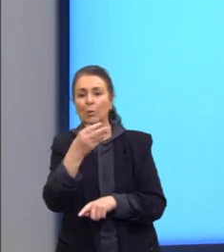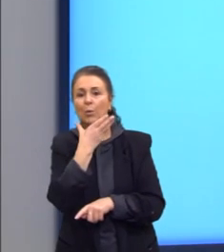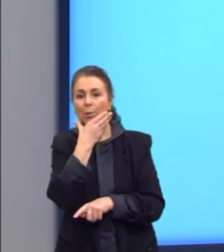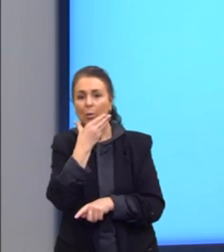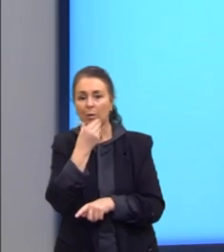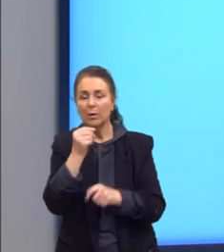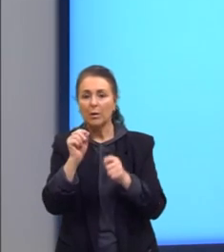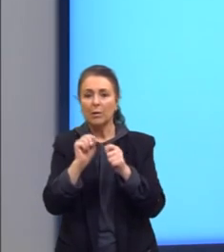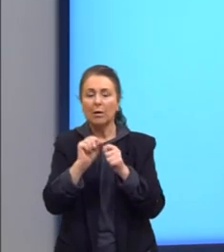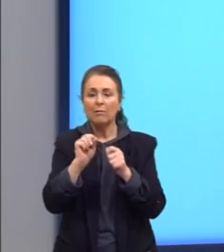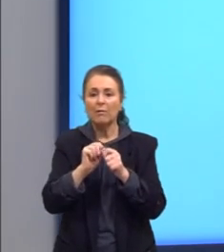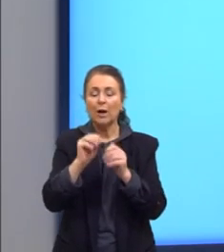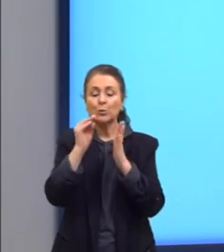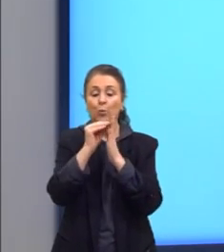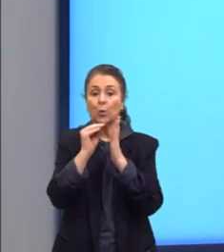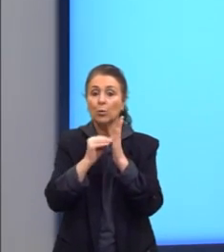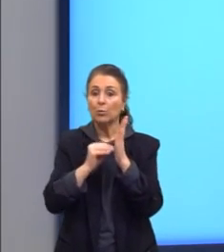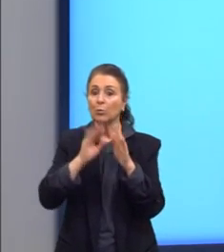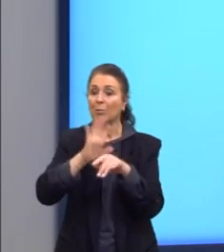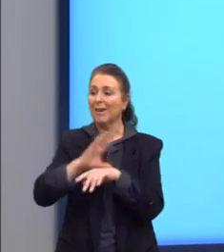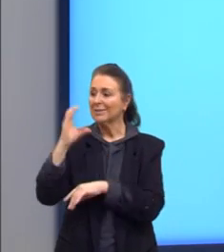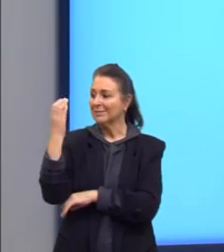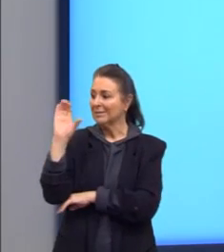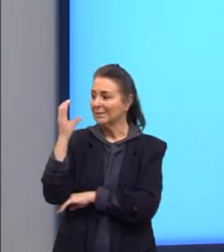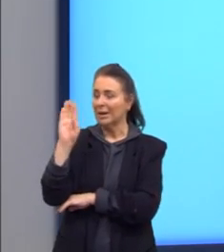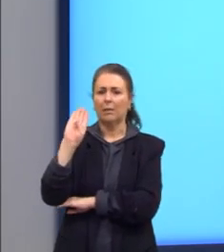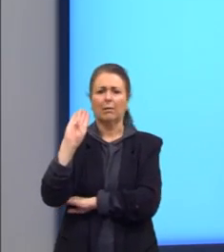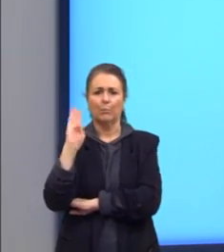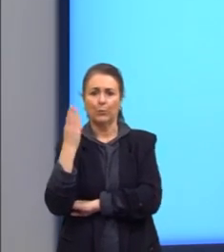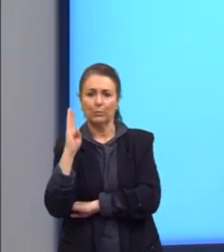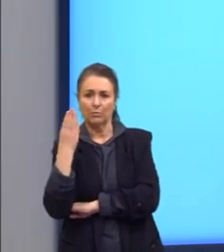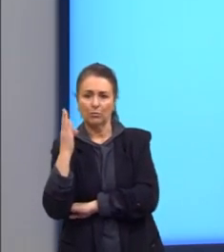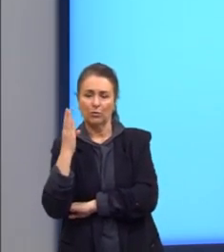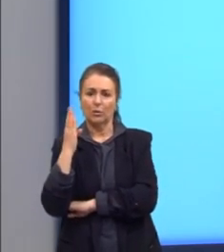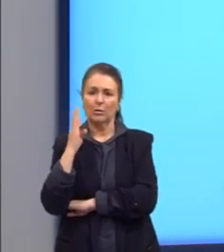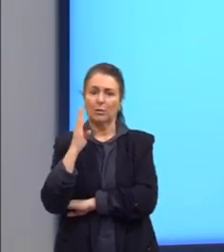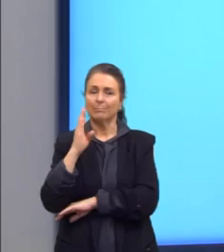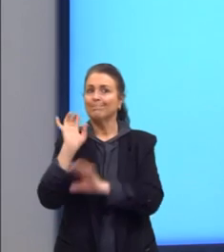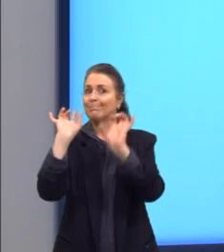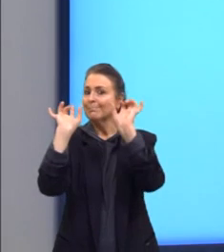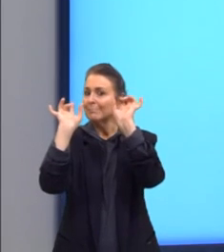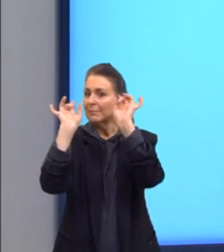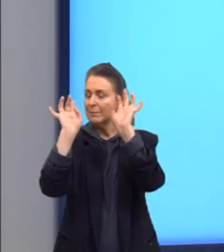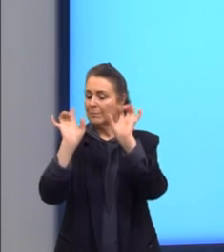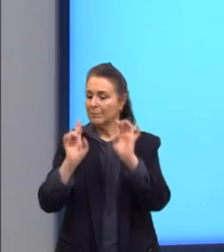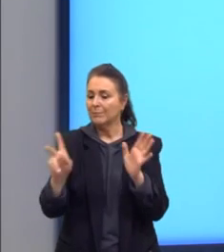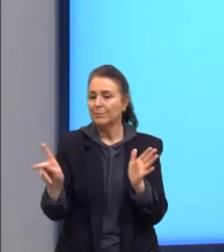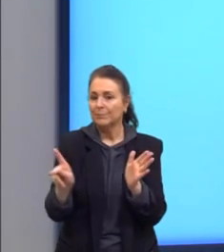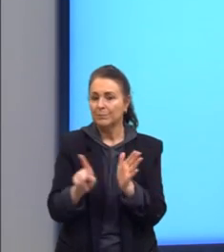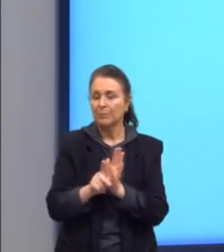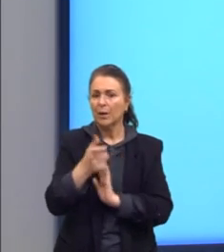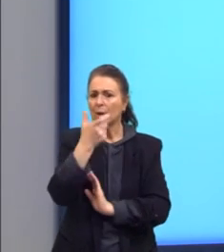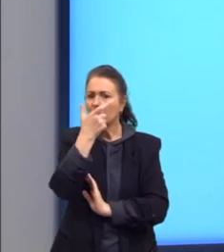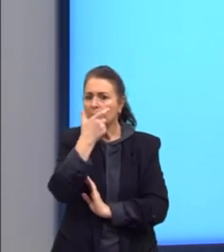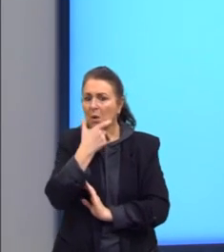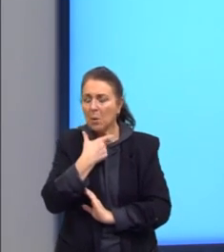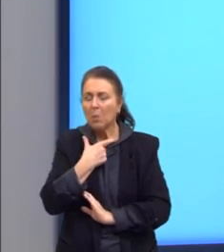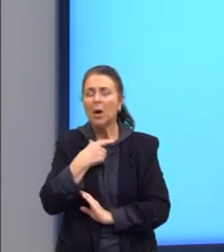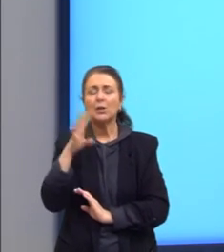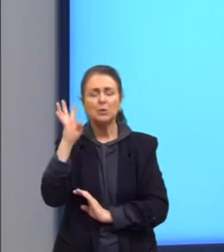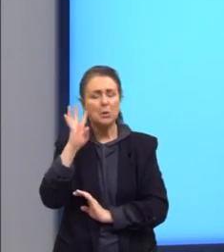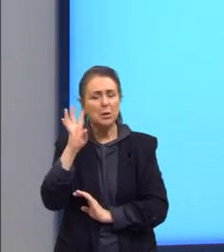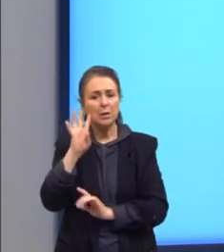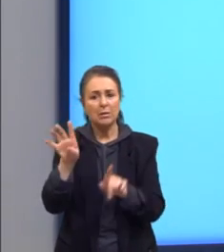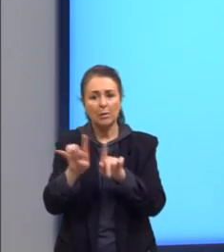conteúdo mais voltado para a ciência, para a biologia, mais especificamente. E eu acho muito fantástico a